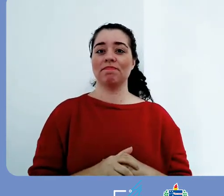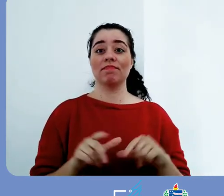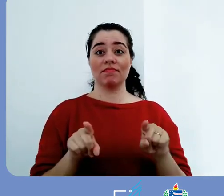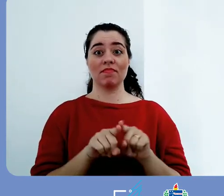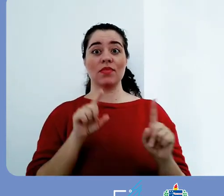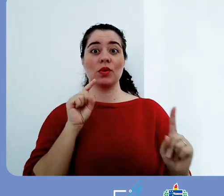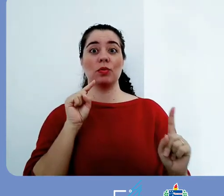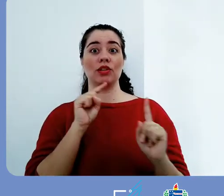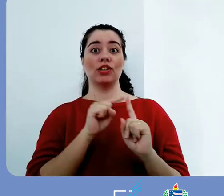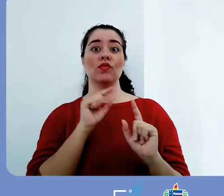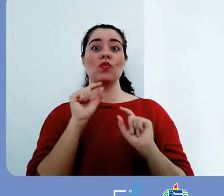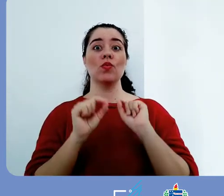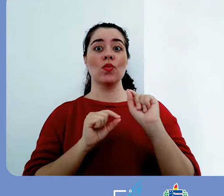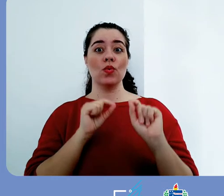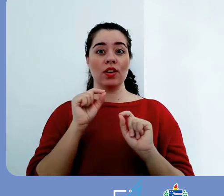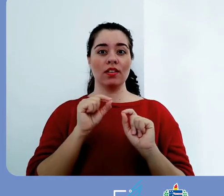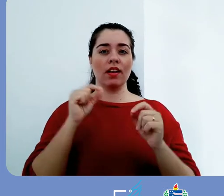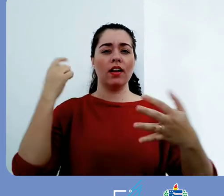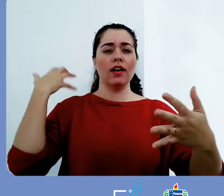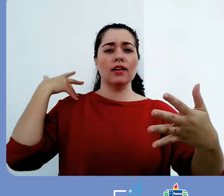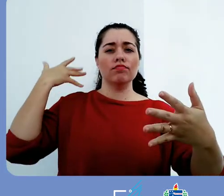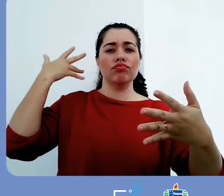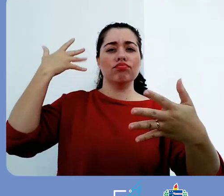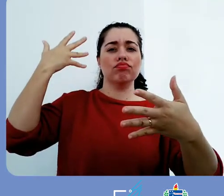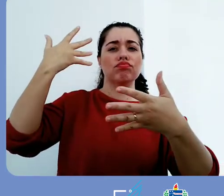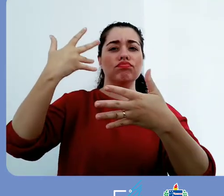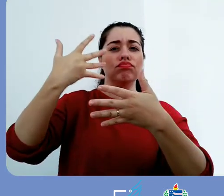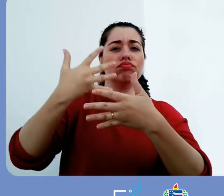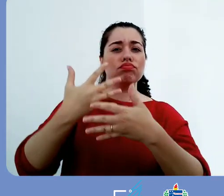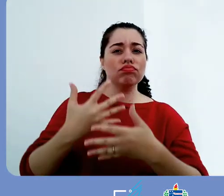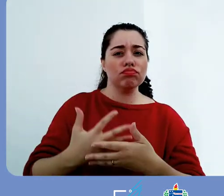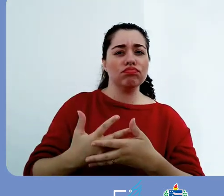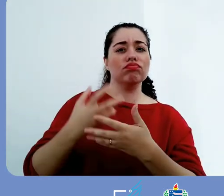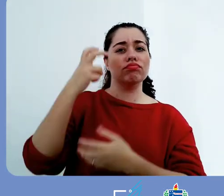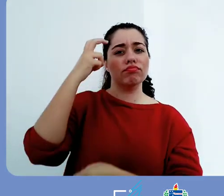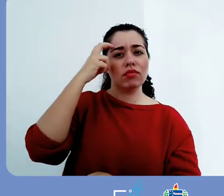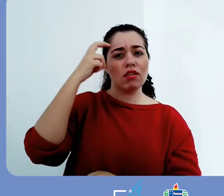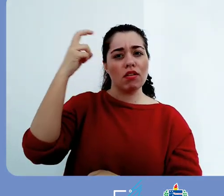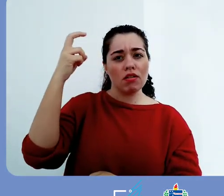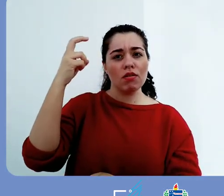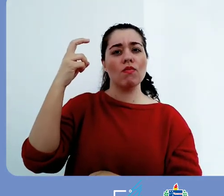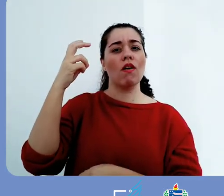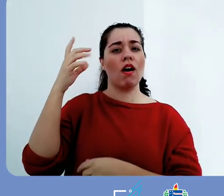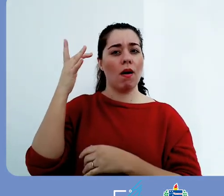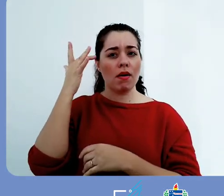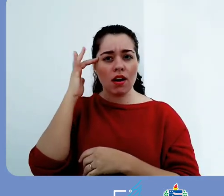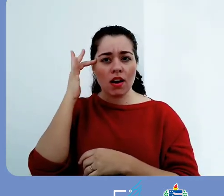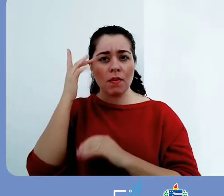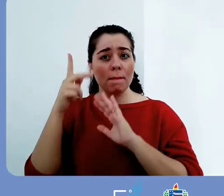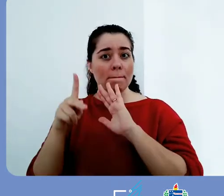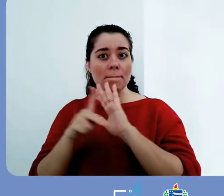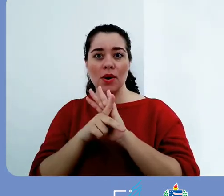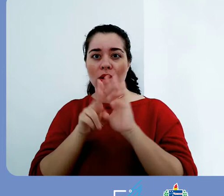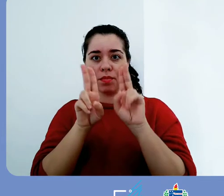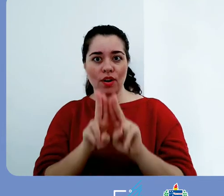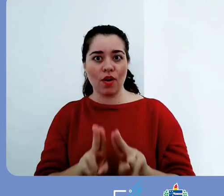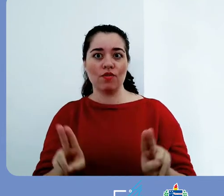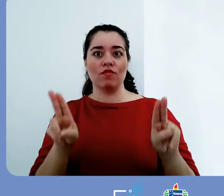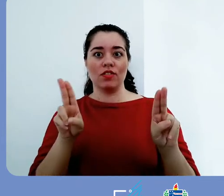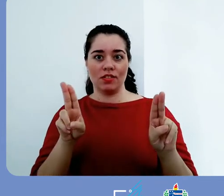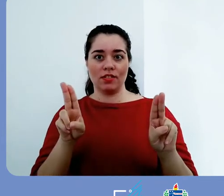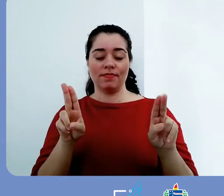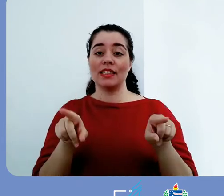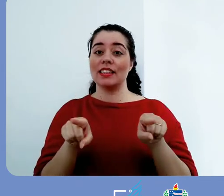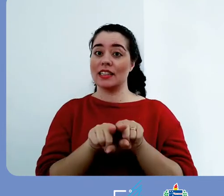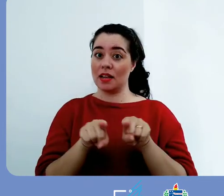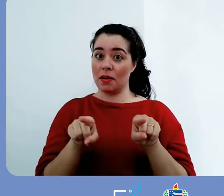Bom, a primeira finalidade do repositório institucional é contribuir para o aumento da visibilidade da produção